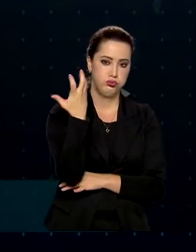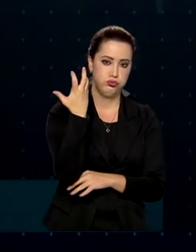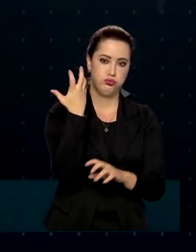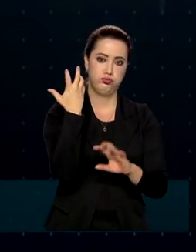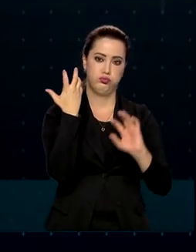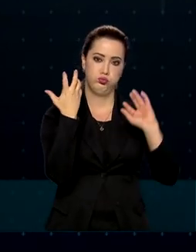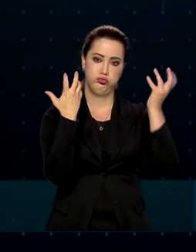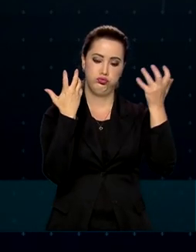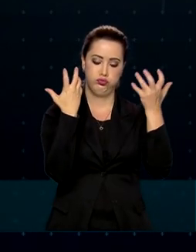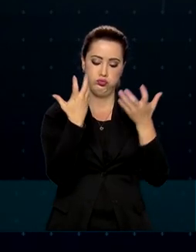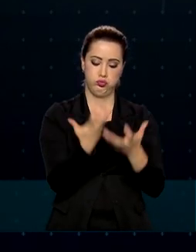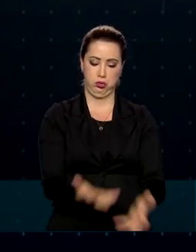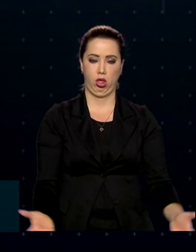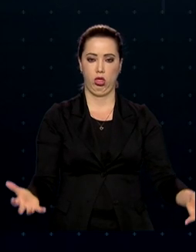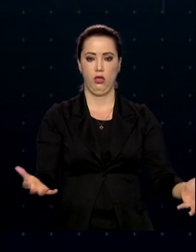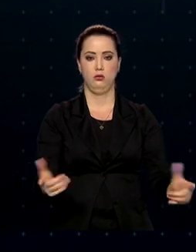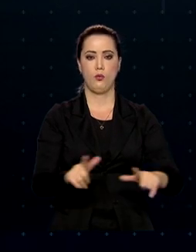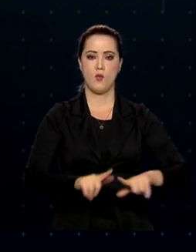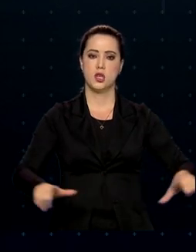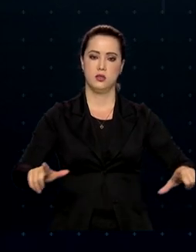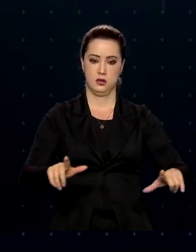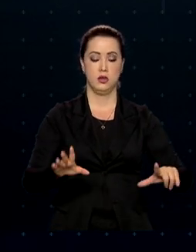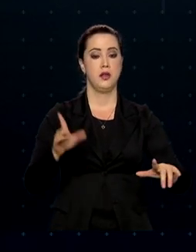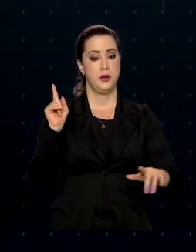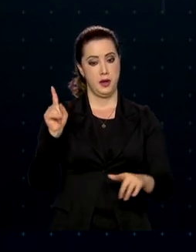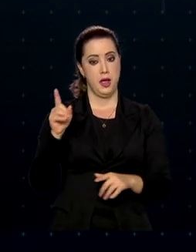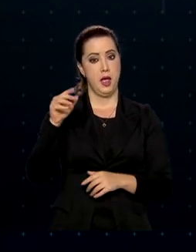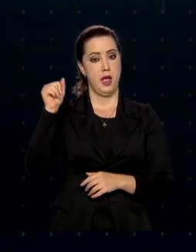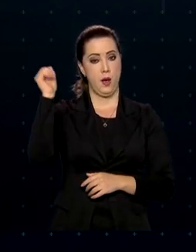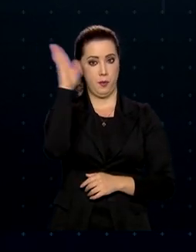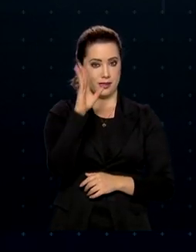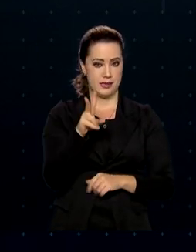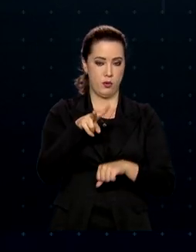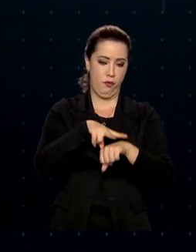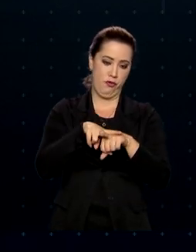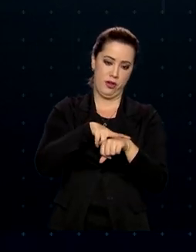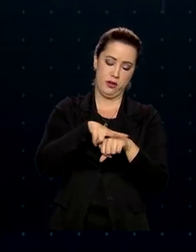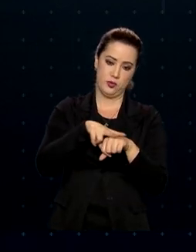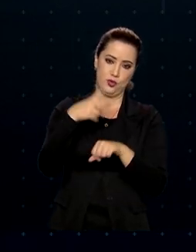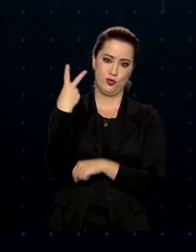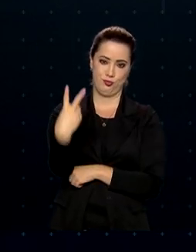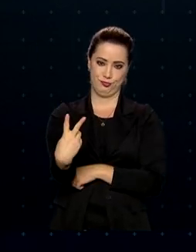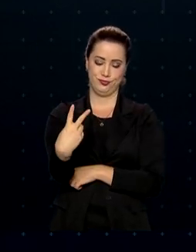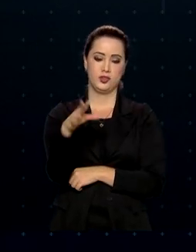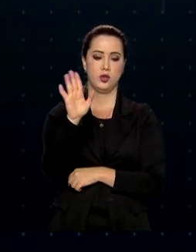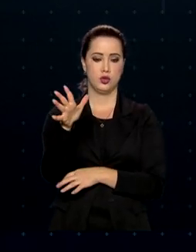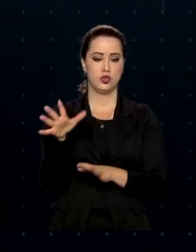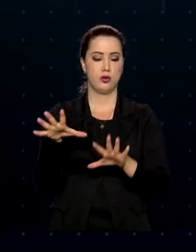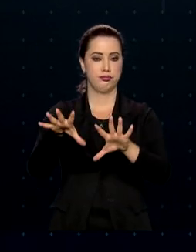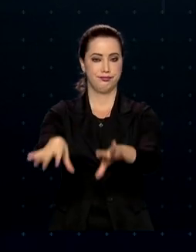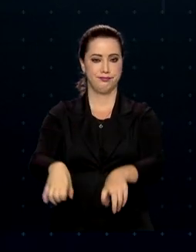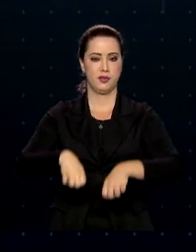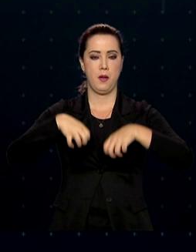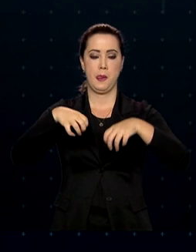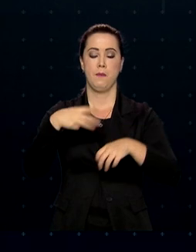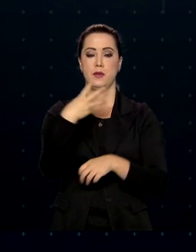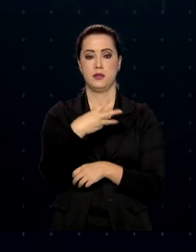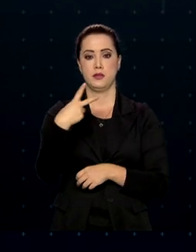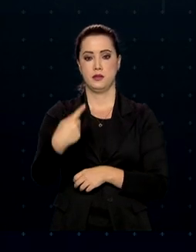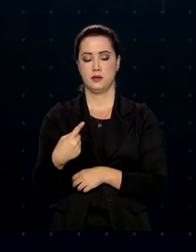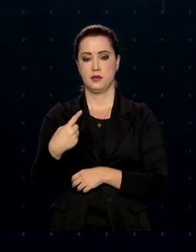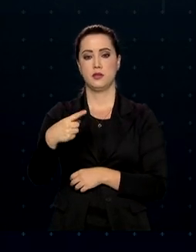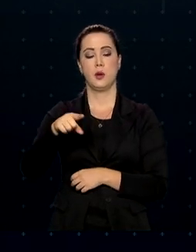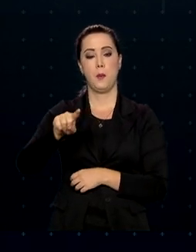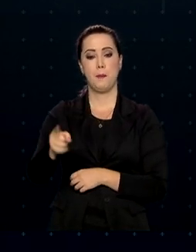De seu início, em maio de 2020 até agora, foram apreendidos 331 mil metros cúbicos de madeira,